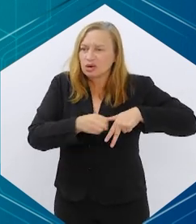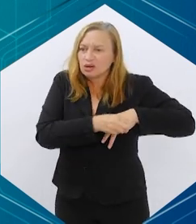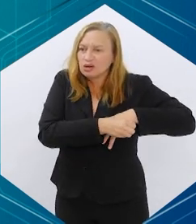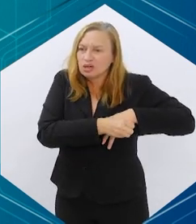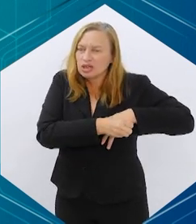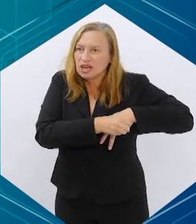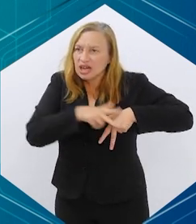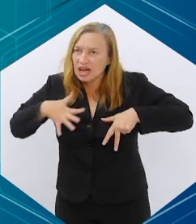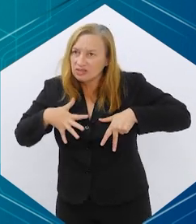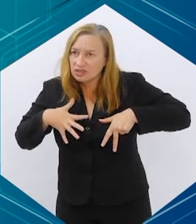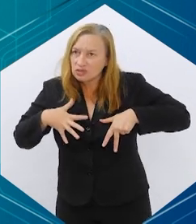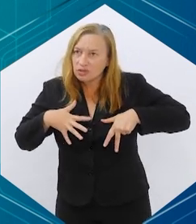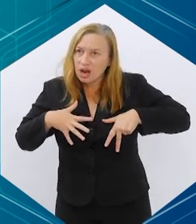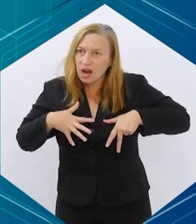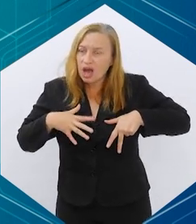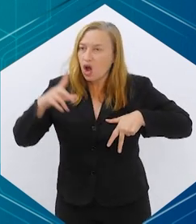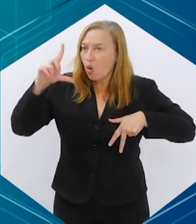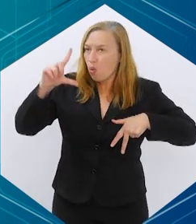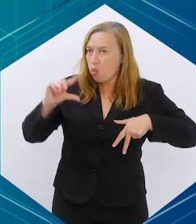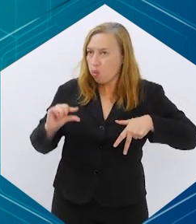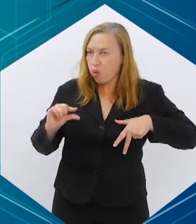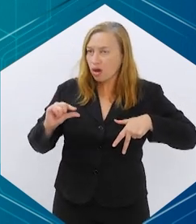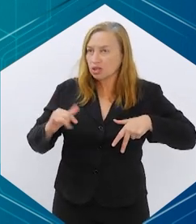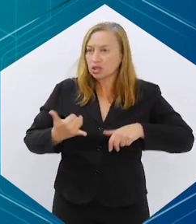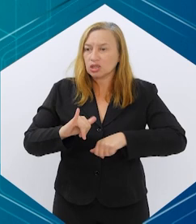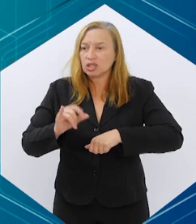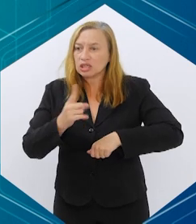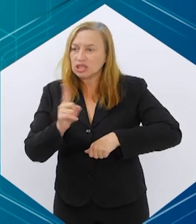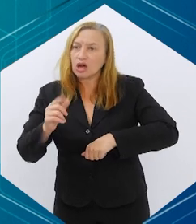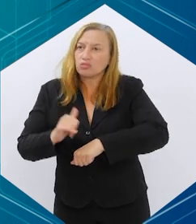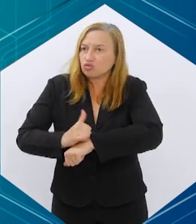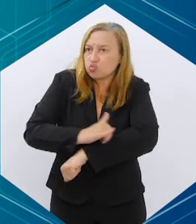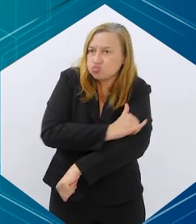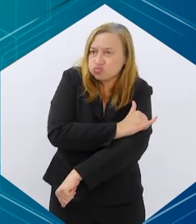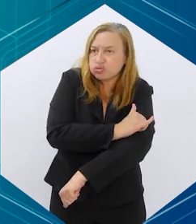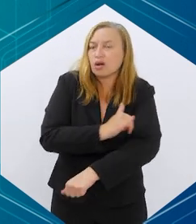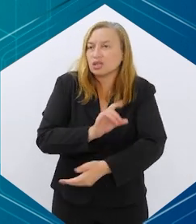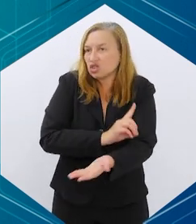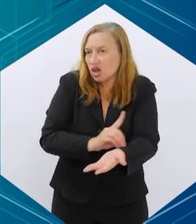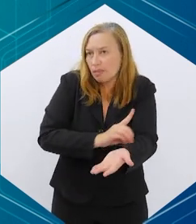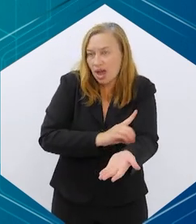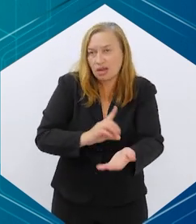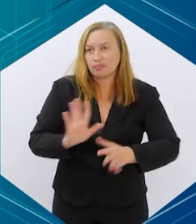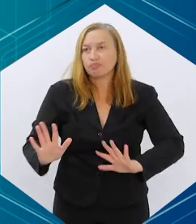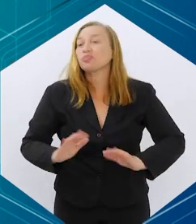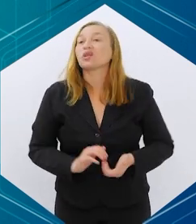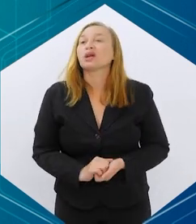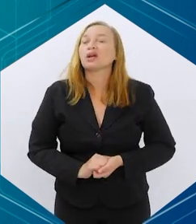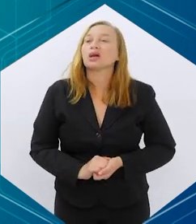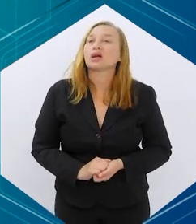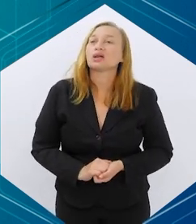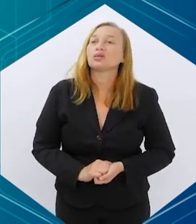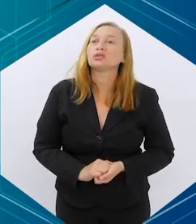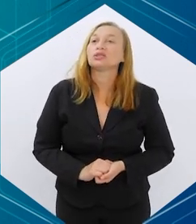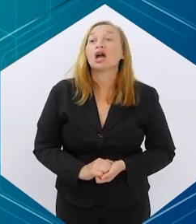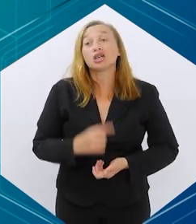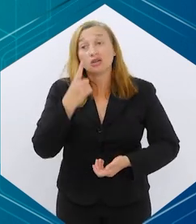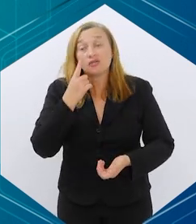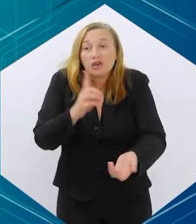pacientes obesos não diabéticos, tivemos também recentemente a publicação do estudo Flow em pacientes